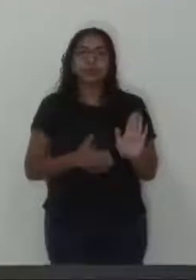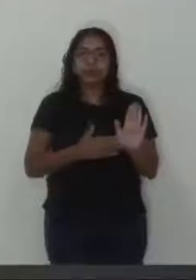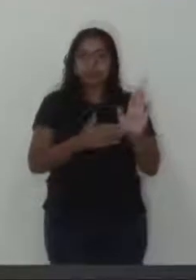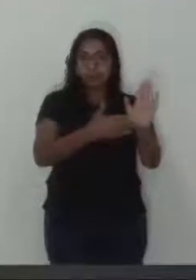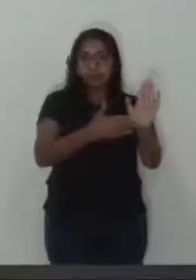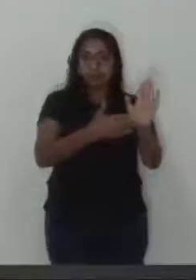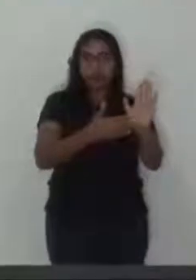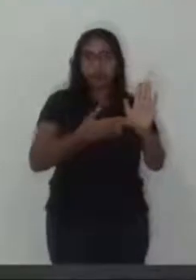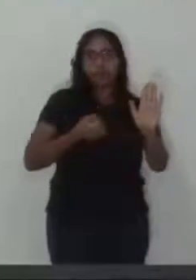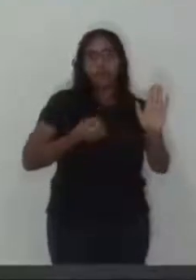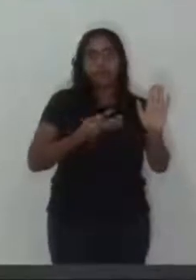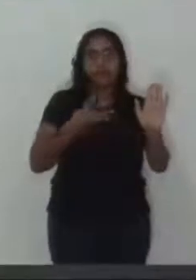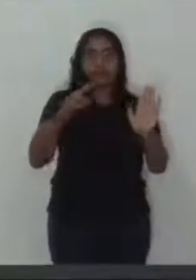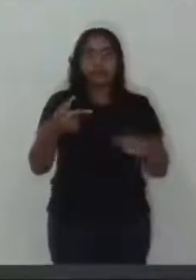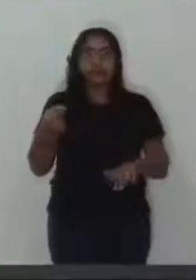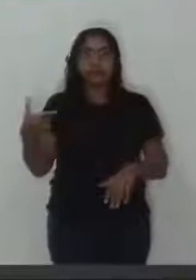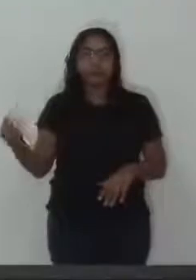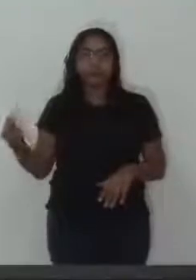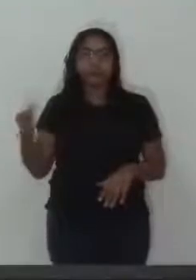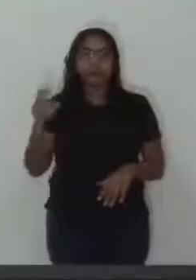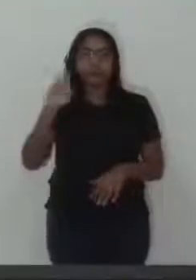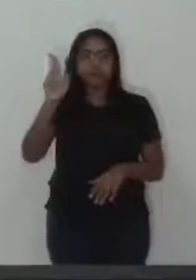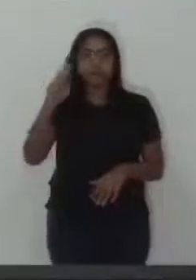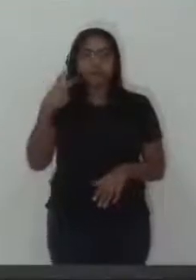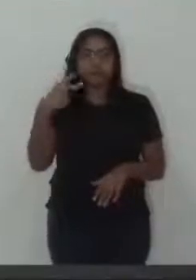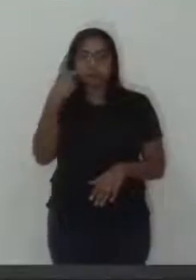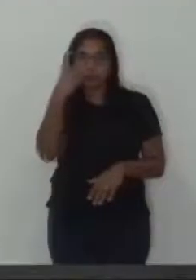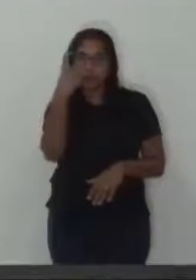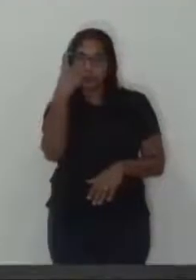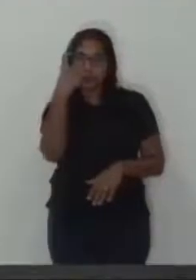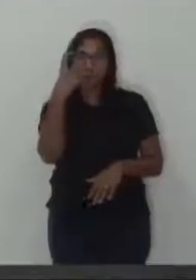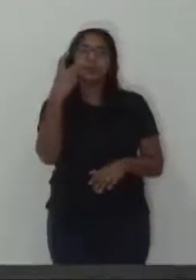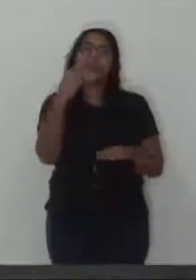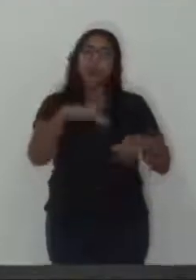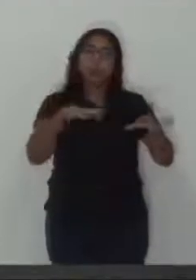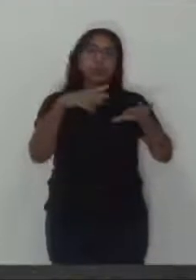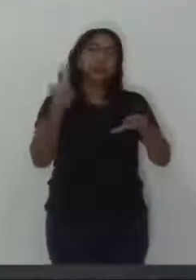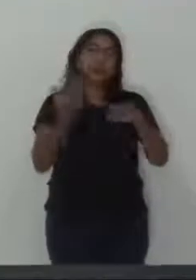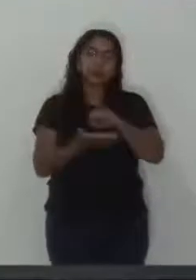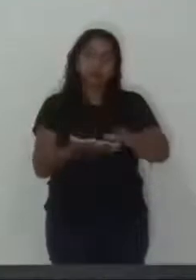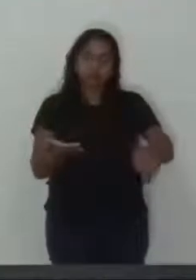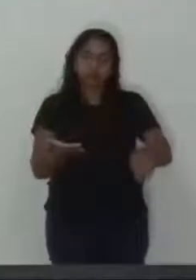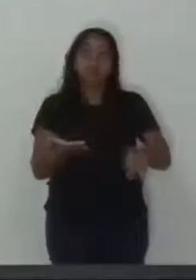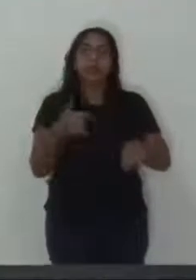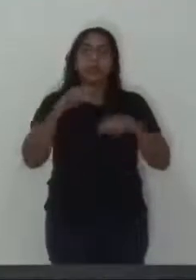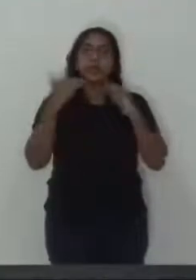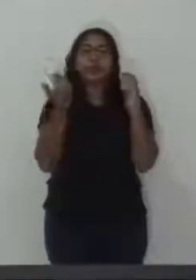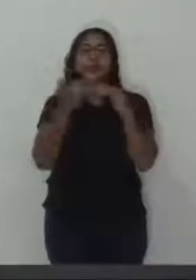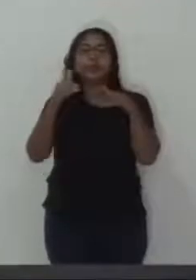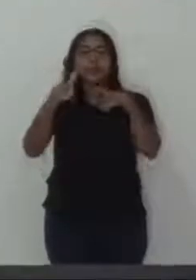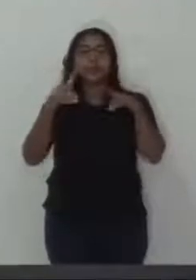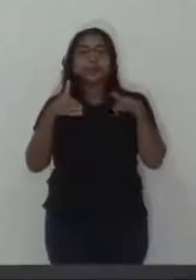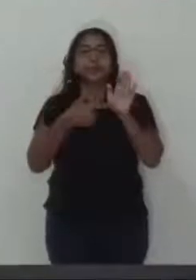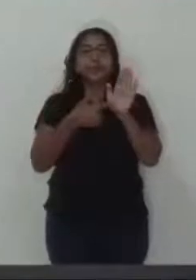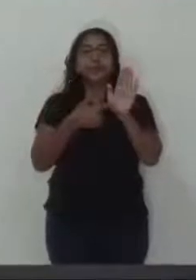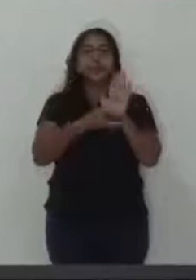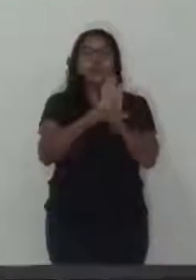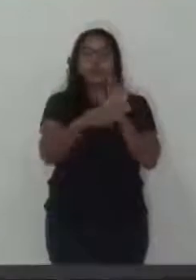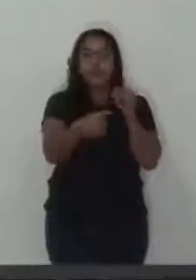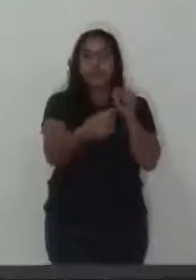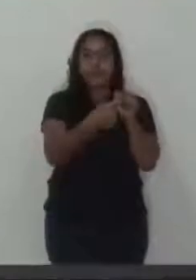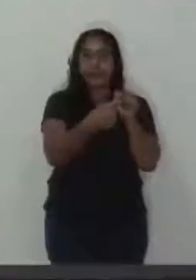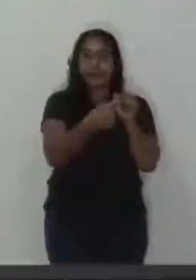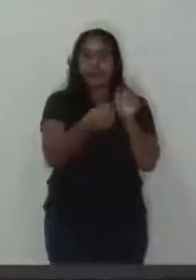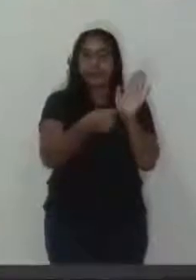Moção número 44 de 2020, de Autor e Vereador Marcos Ferraz, subscrito por Vereadores. A Câmara de Vereadores de Vinheta, Estado de São Paulo, apresentando o sistema